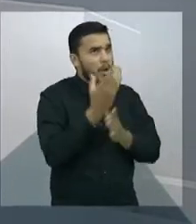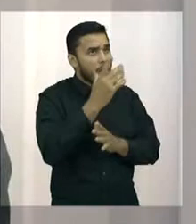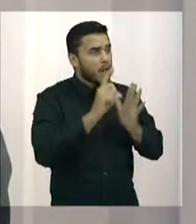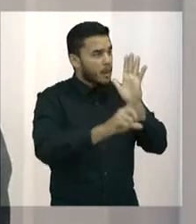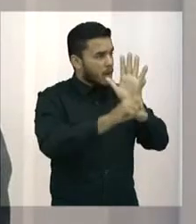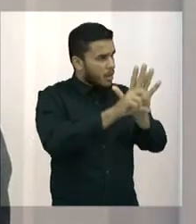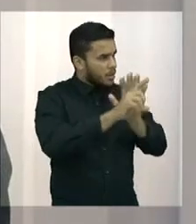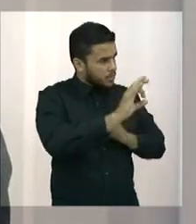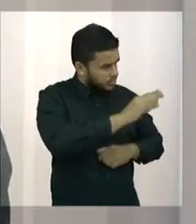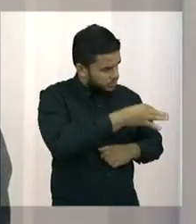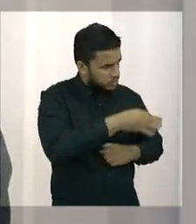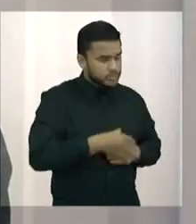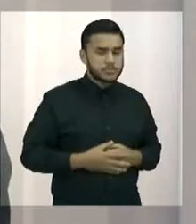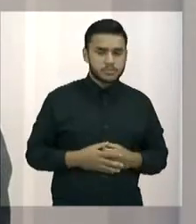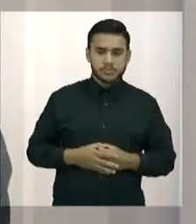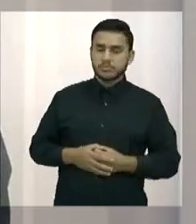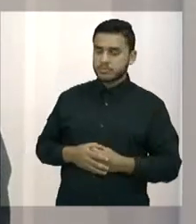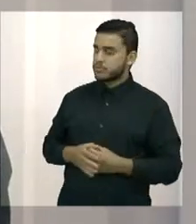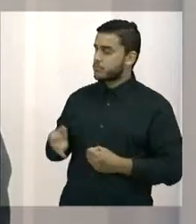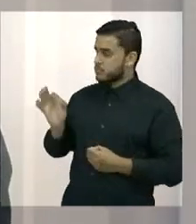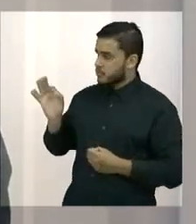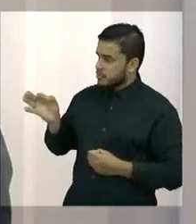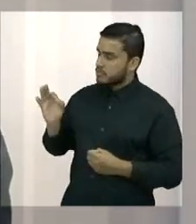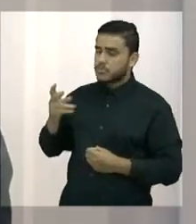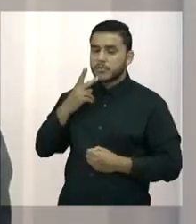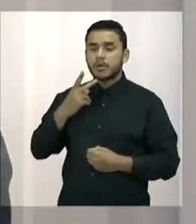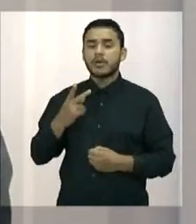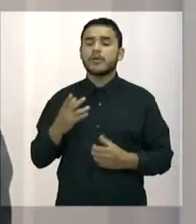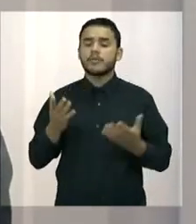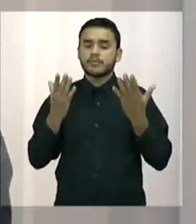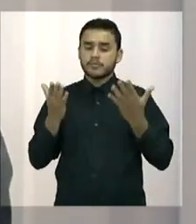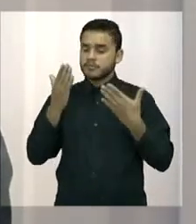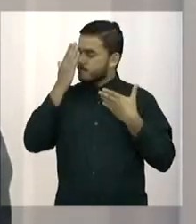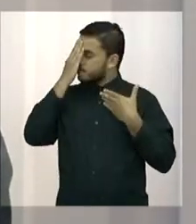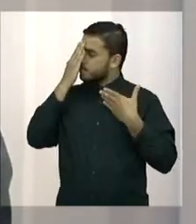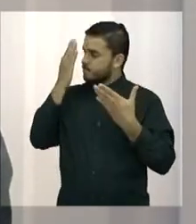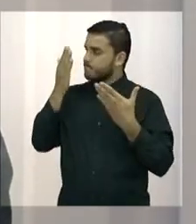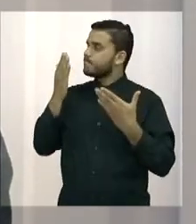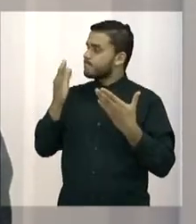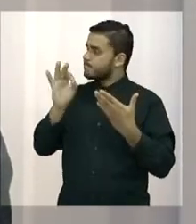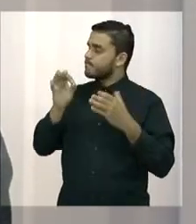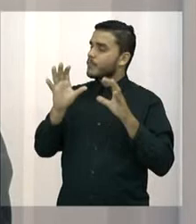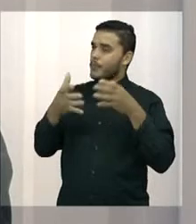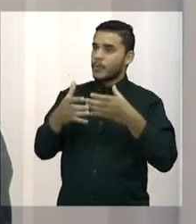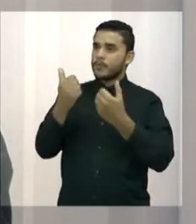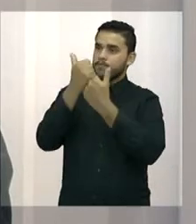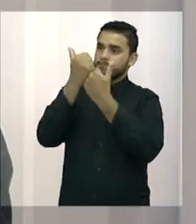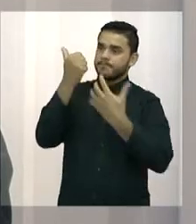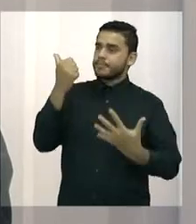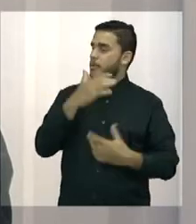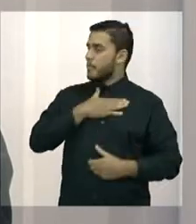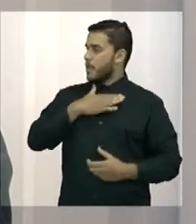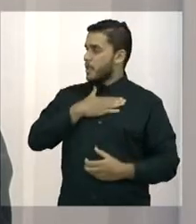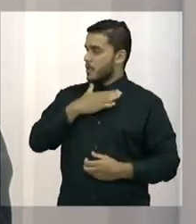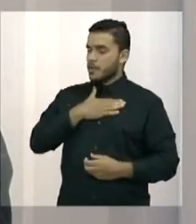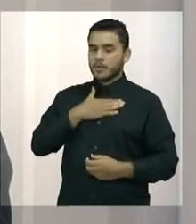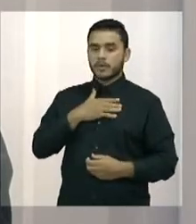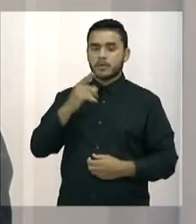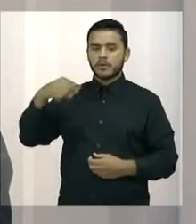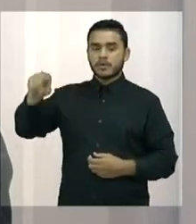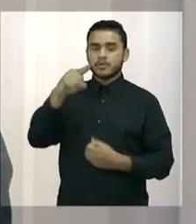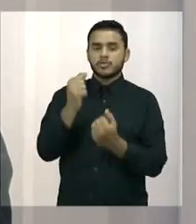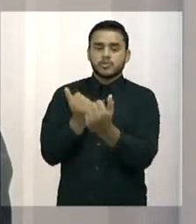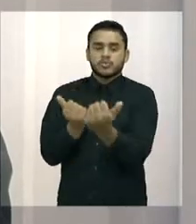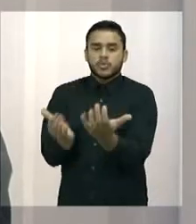Tenho, eu tenho uma equipe, uma equipe que eu quero aproveitar e até agradecê-los. É uma equipe dedicada, são rapazes